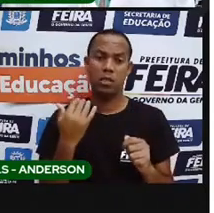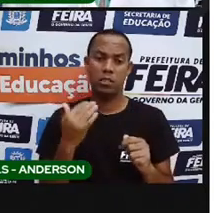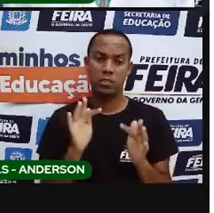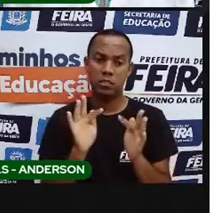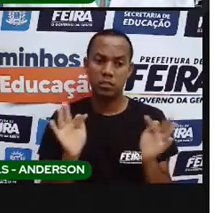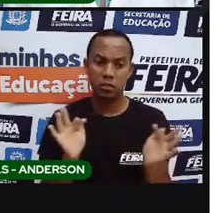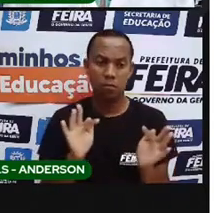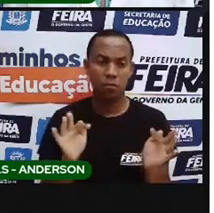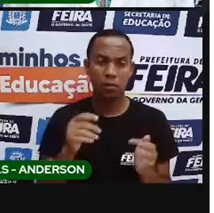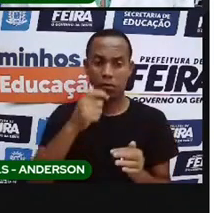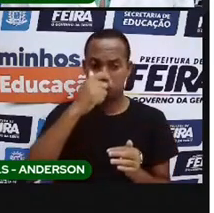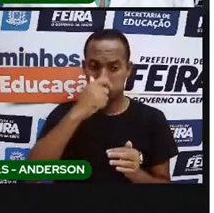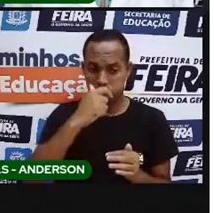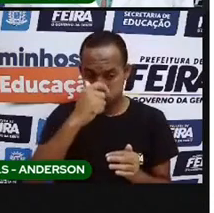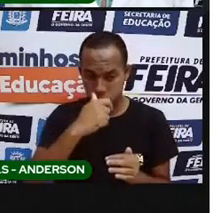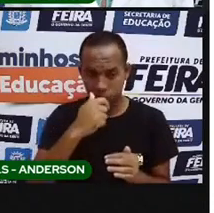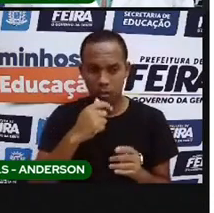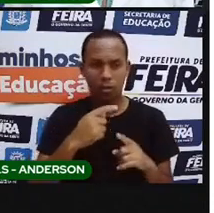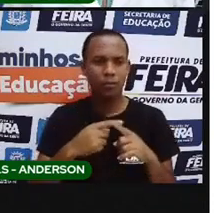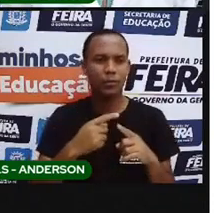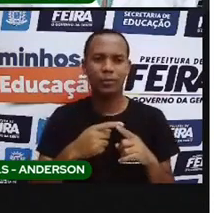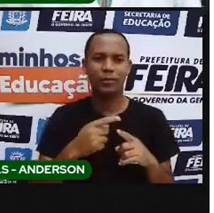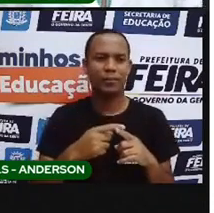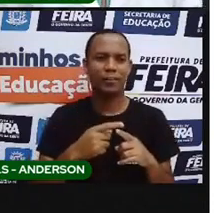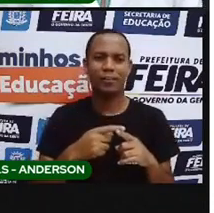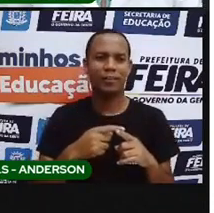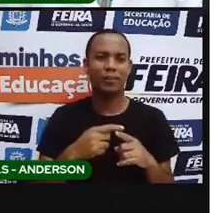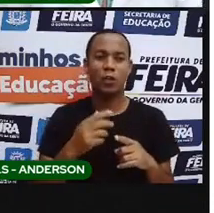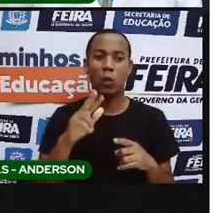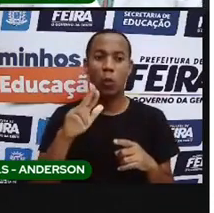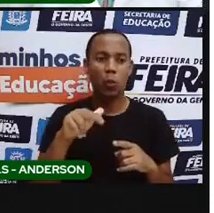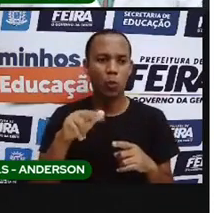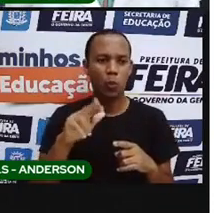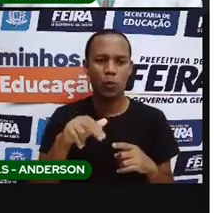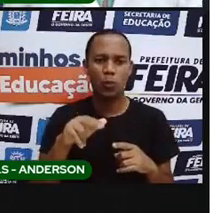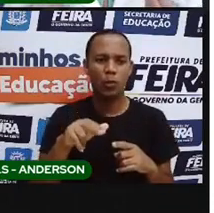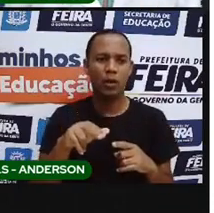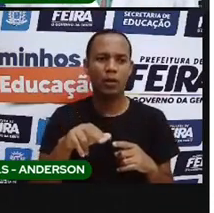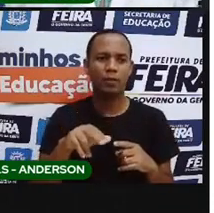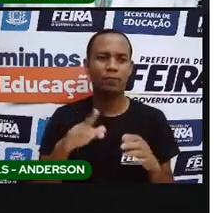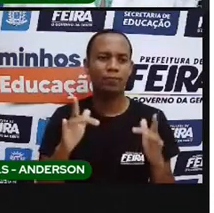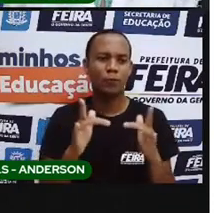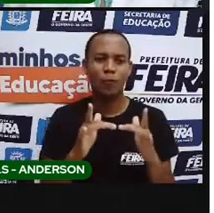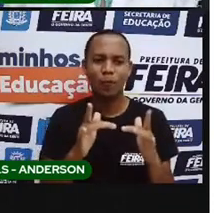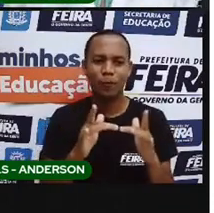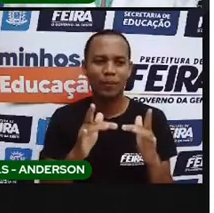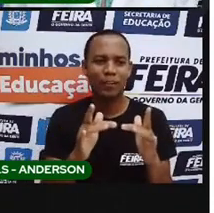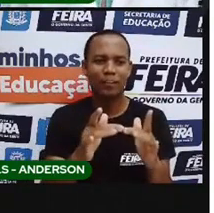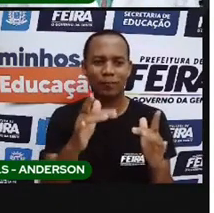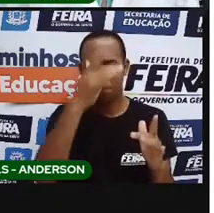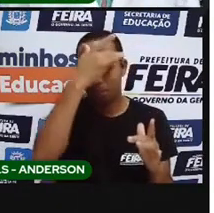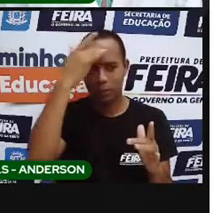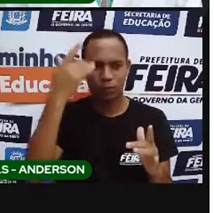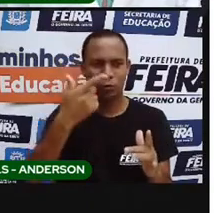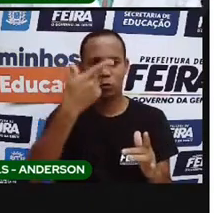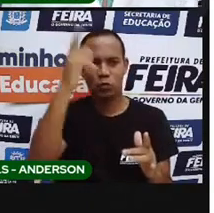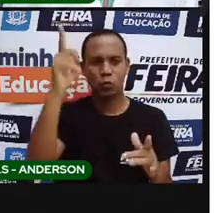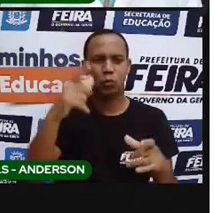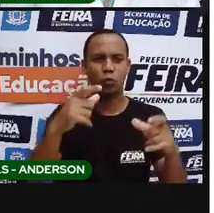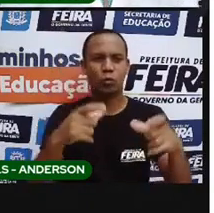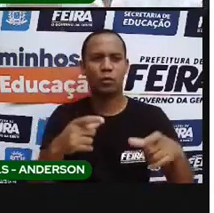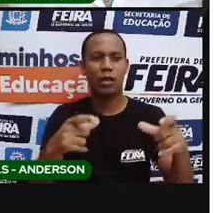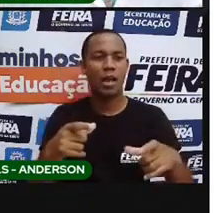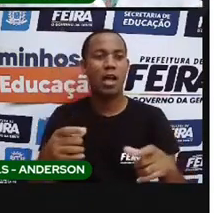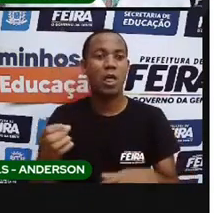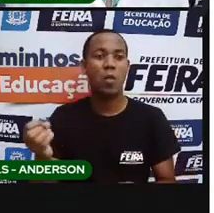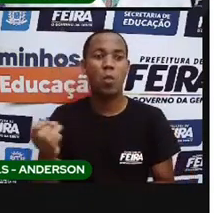matando os indígenas por conta disso. Porque eles nunca tinham tido doenças desse tipo. Então, tudo parecia